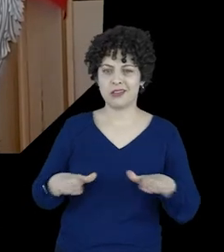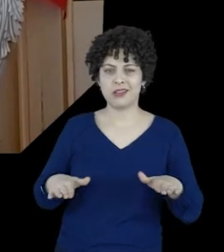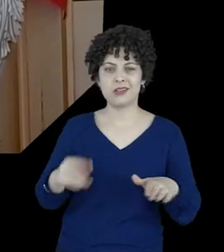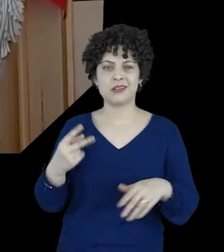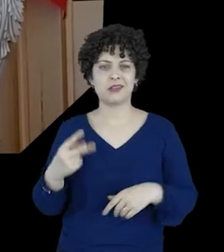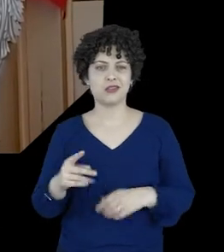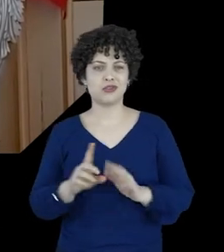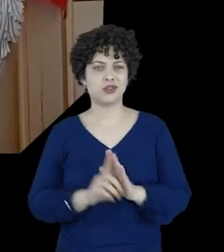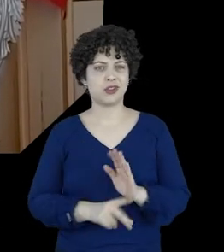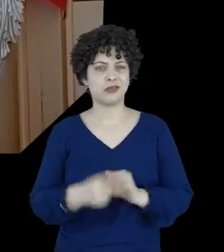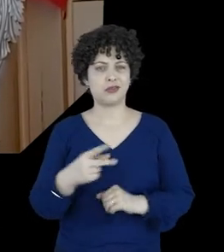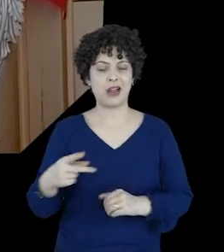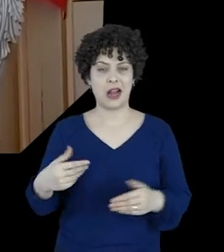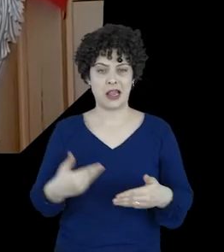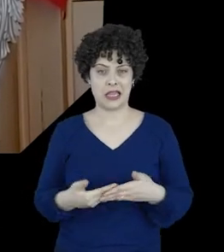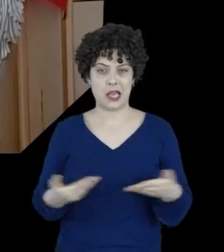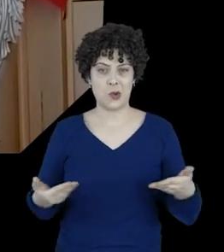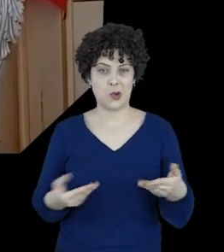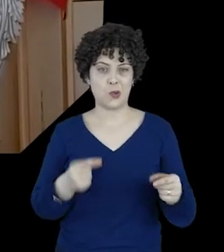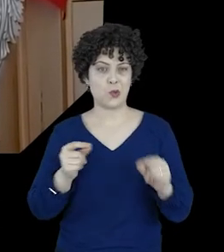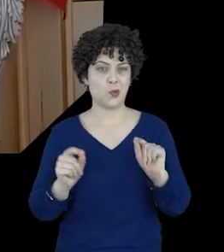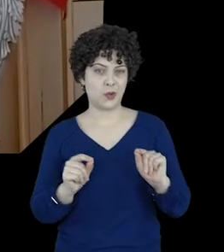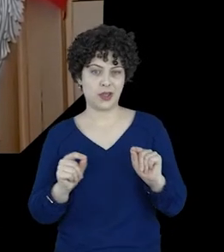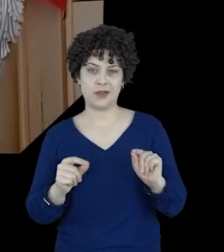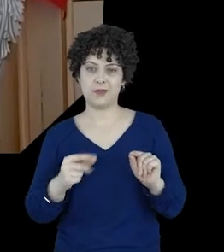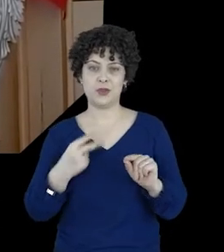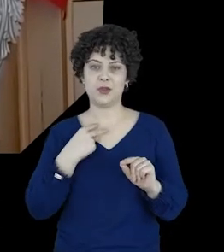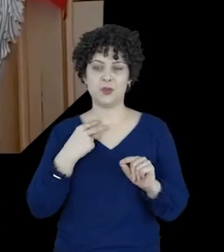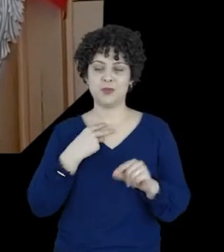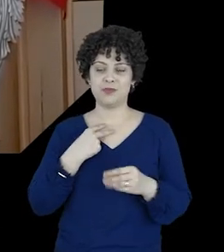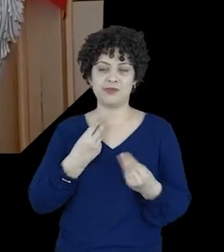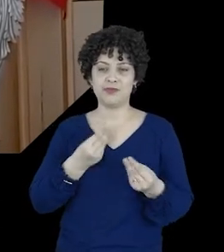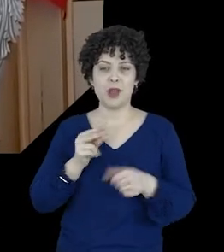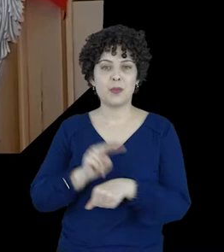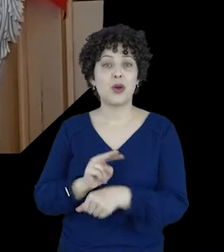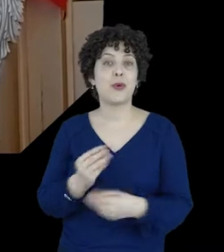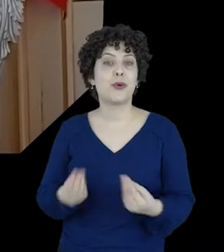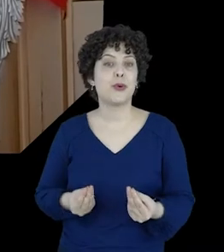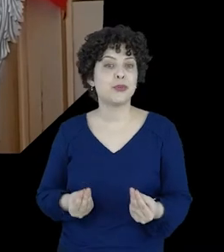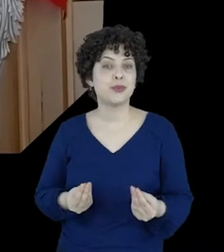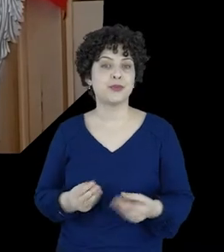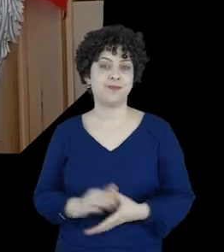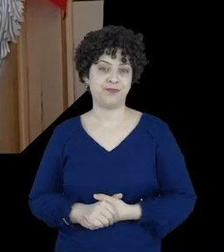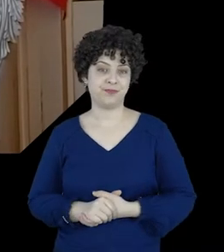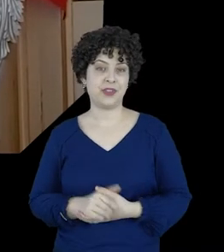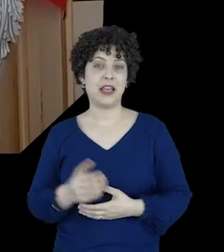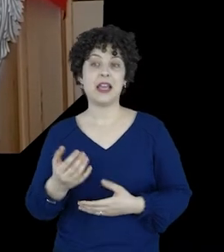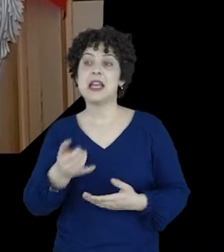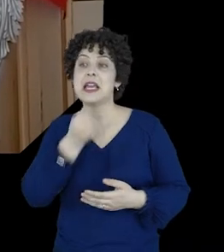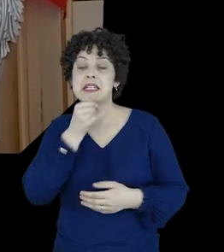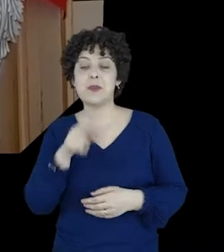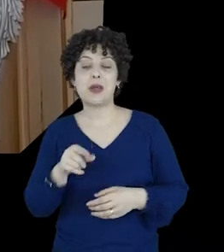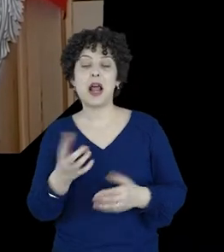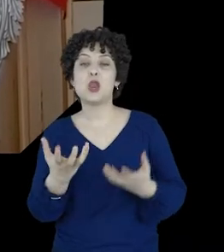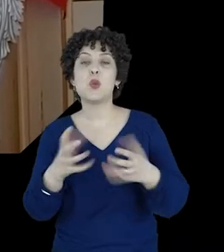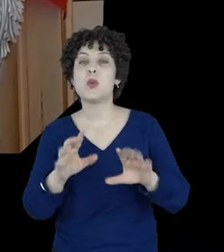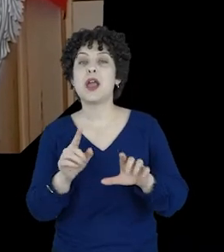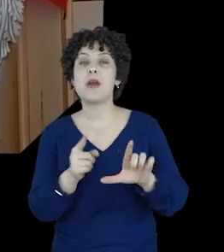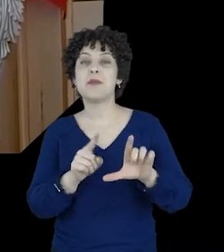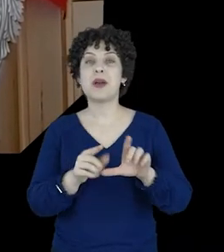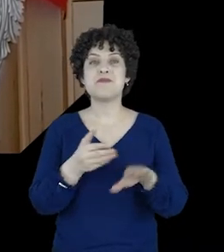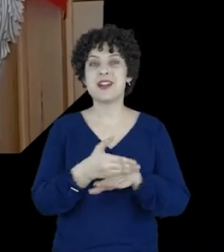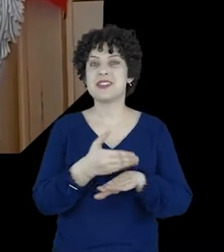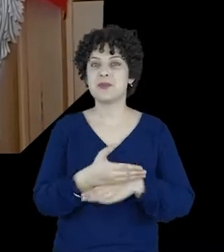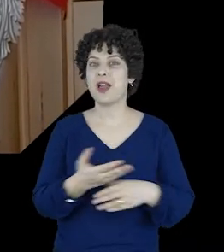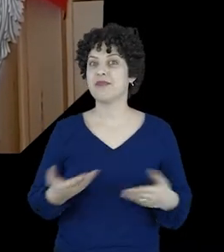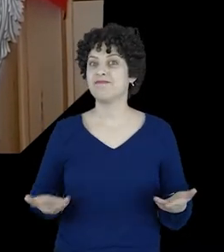crianças, como é o caso até o momento, que não podiam ser, de fato, protegidas se não quisessem participar desses vídeos.